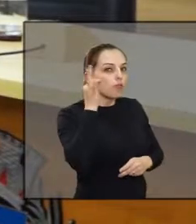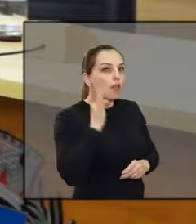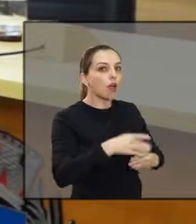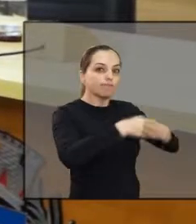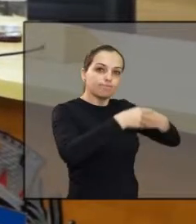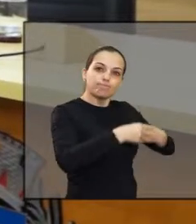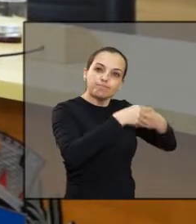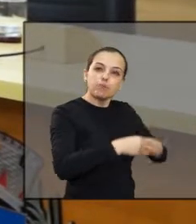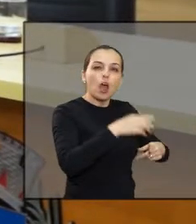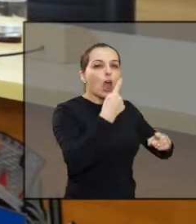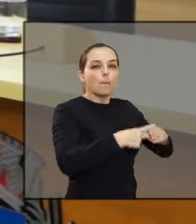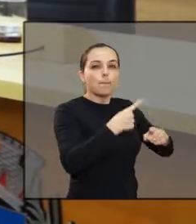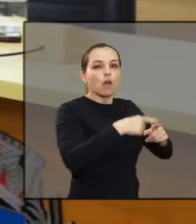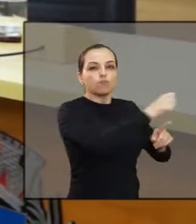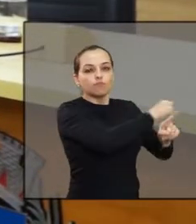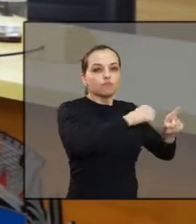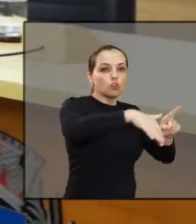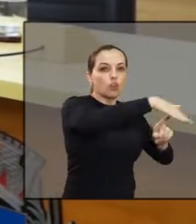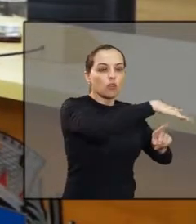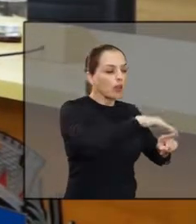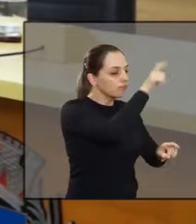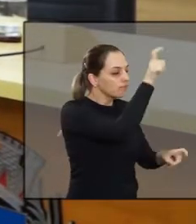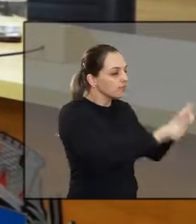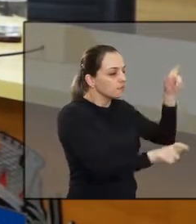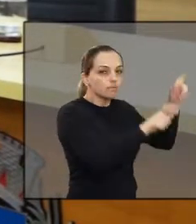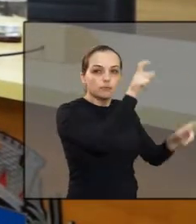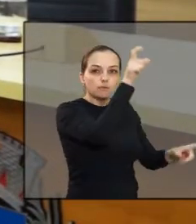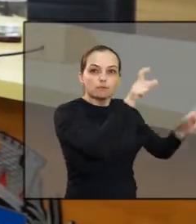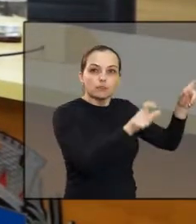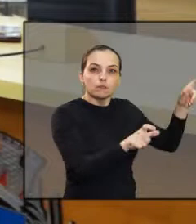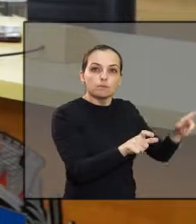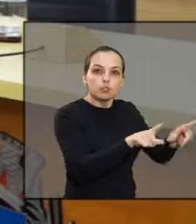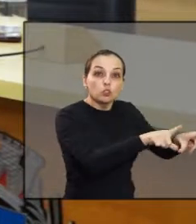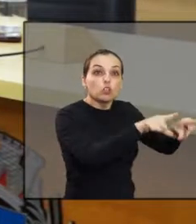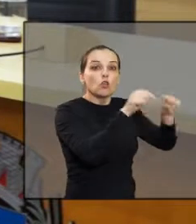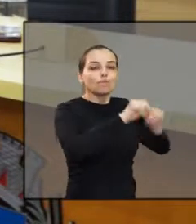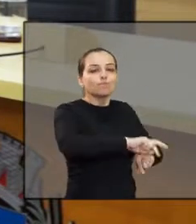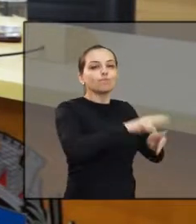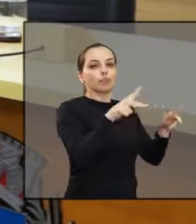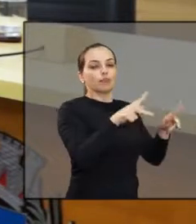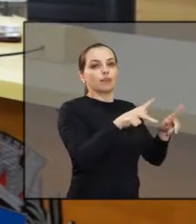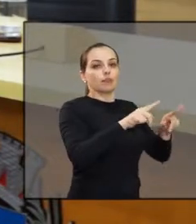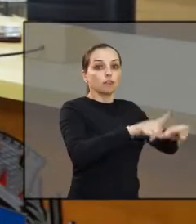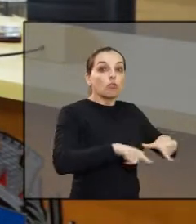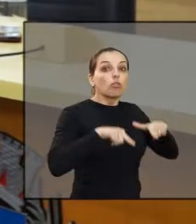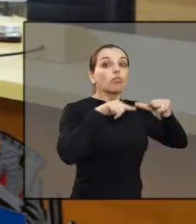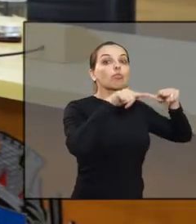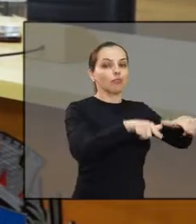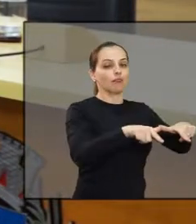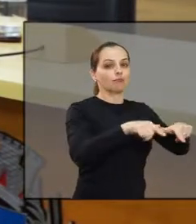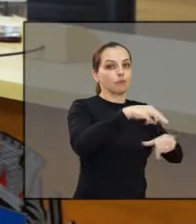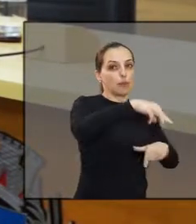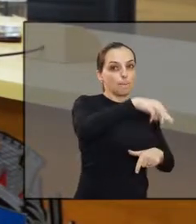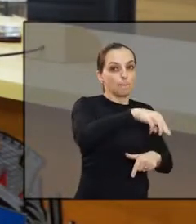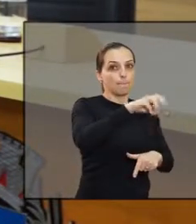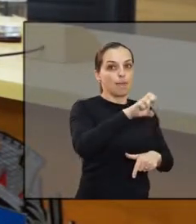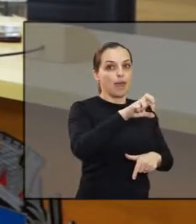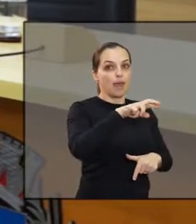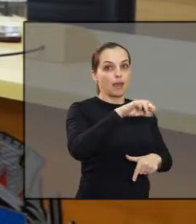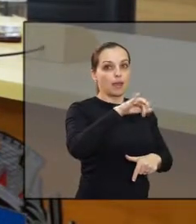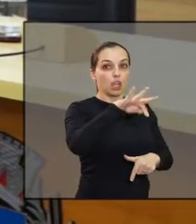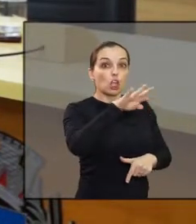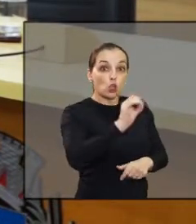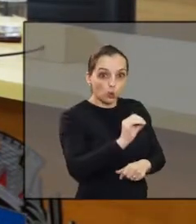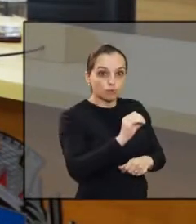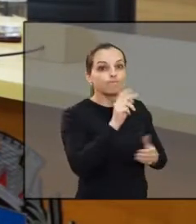inicialmente, parabenizar a vereadora Tainara Faria por conseguir pensar na nossa sociedade alguém de destaque, que